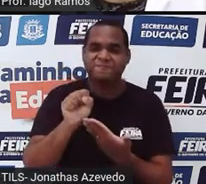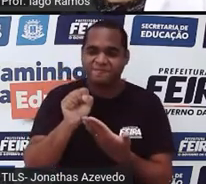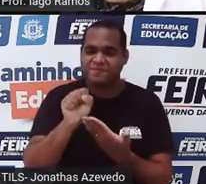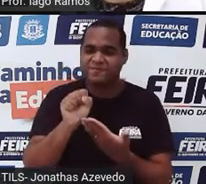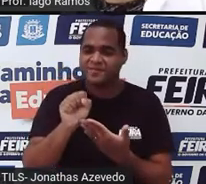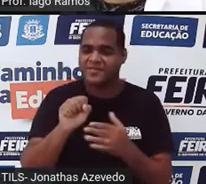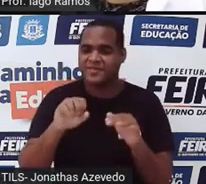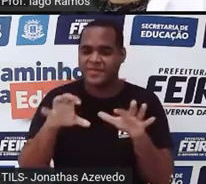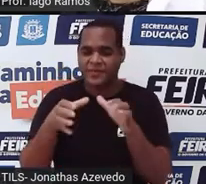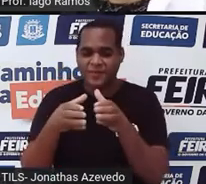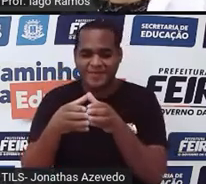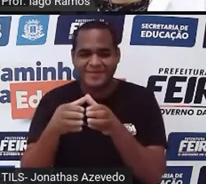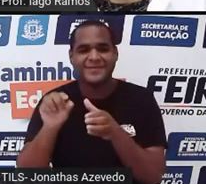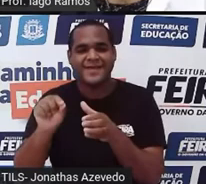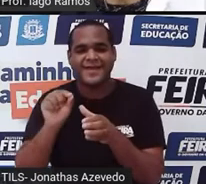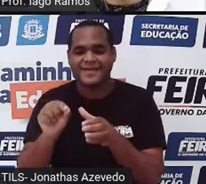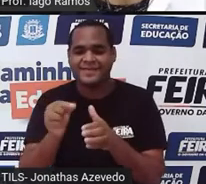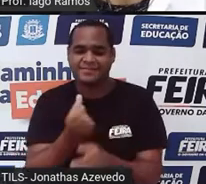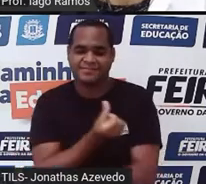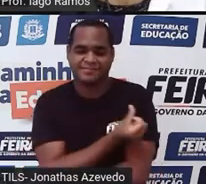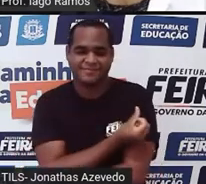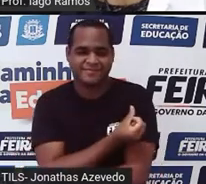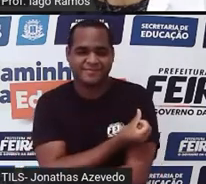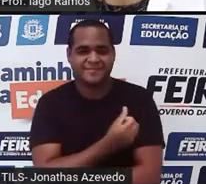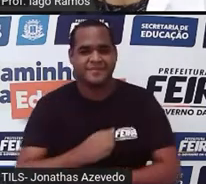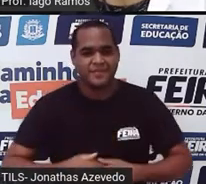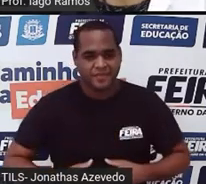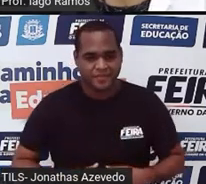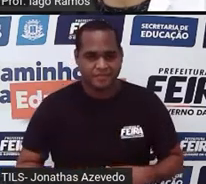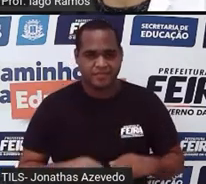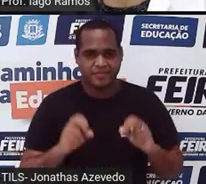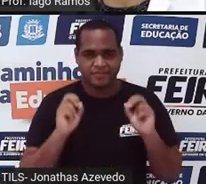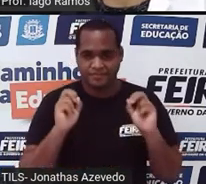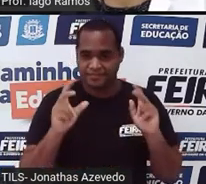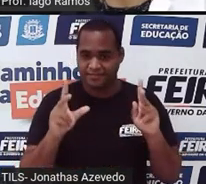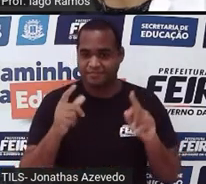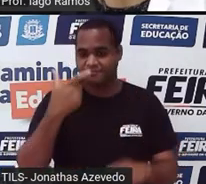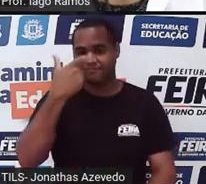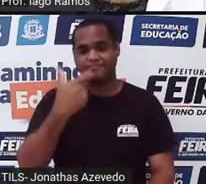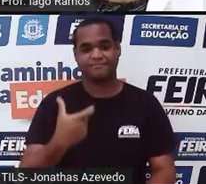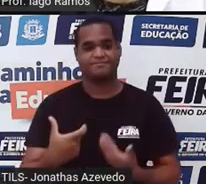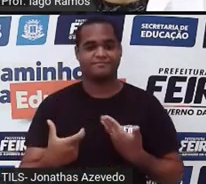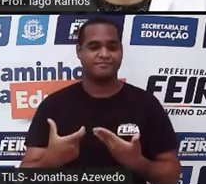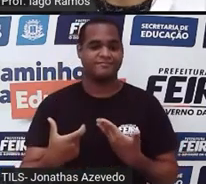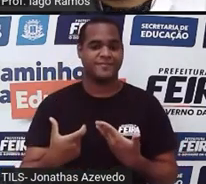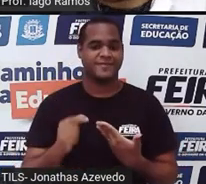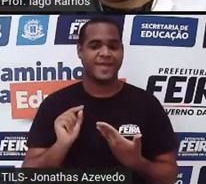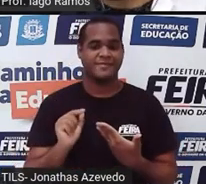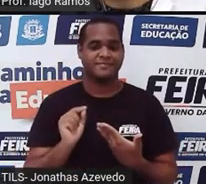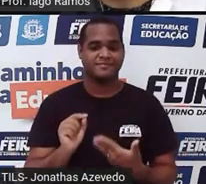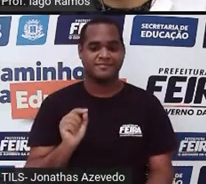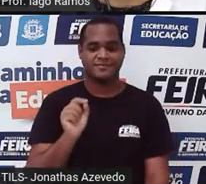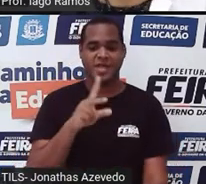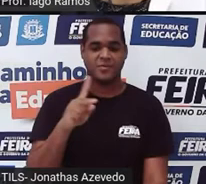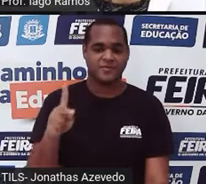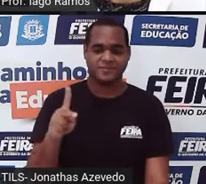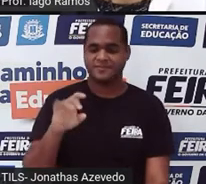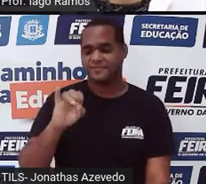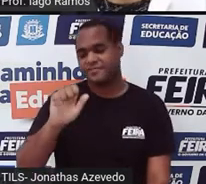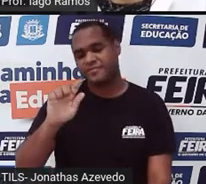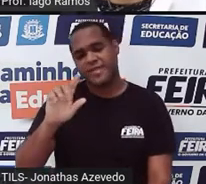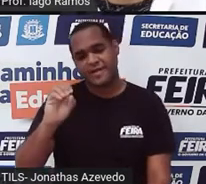turminhas de sexto ano, tá bom? Bom, esse professor que está aqui falando é o professor Iago Ramos,